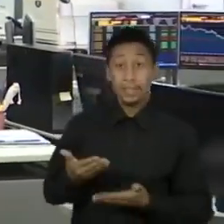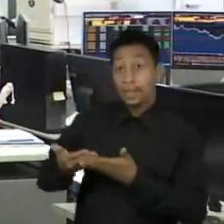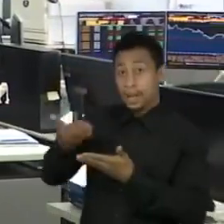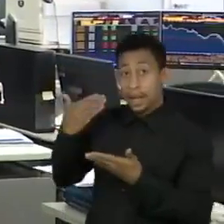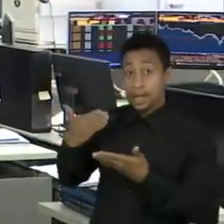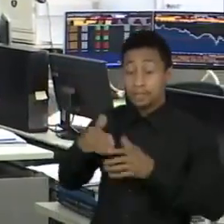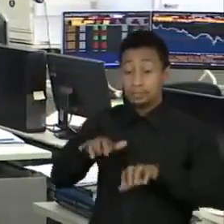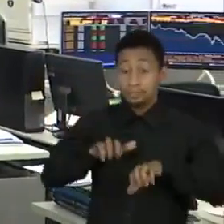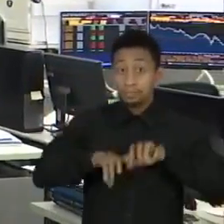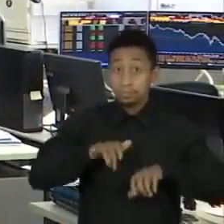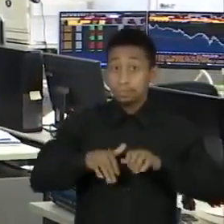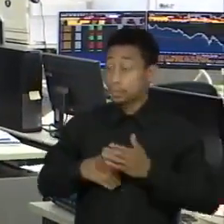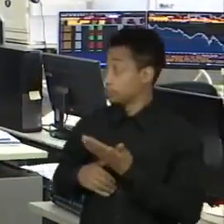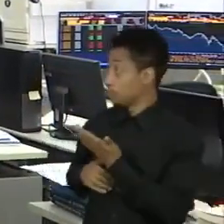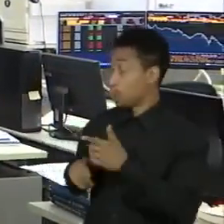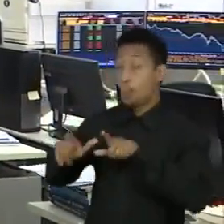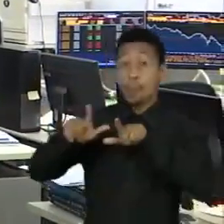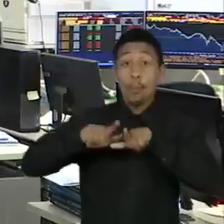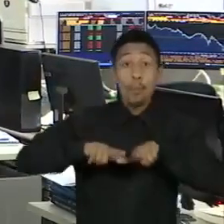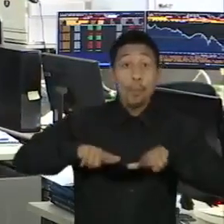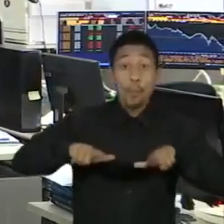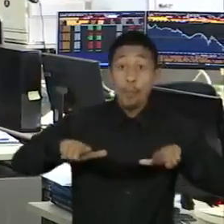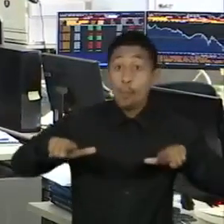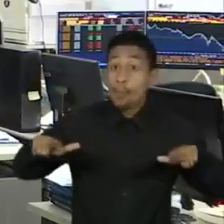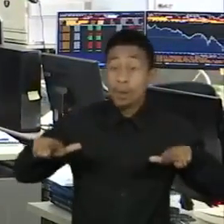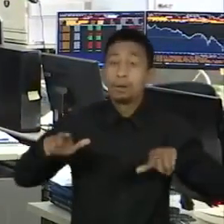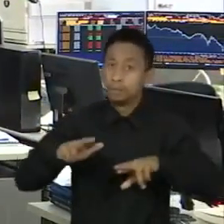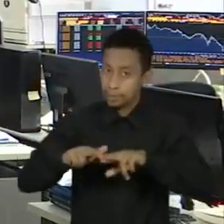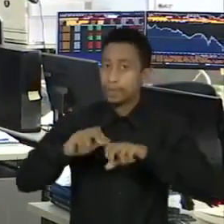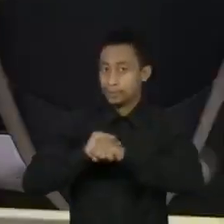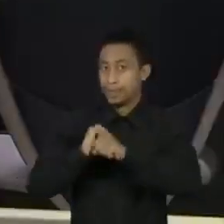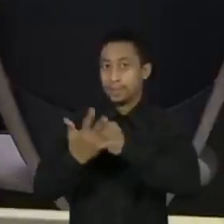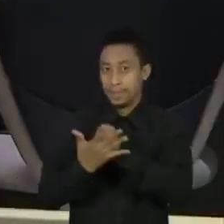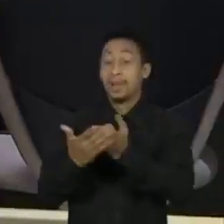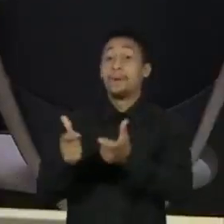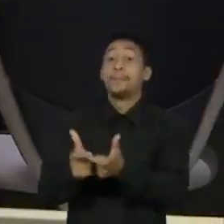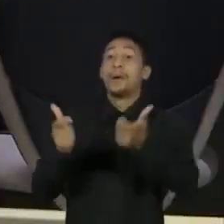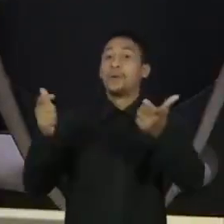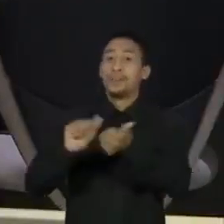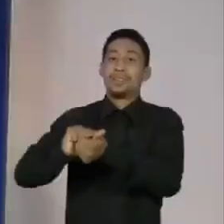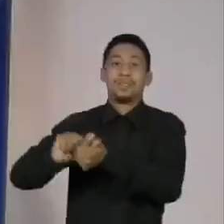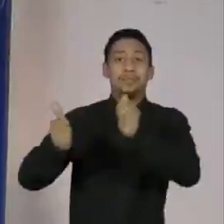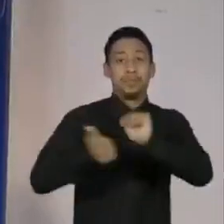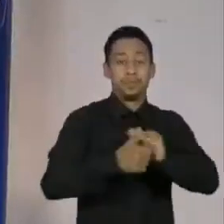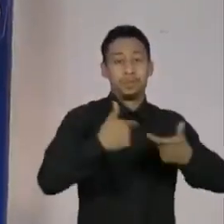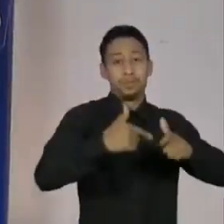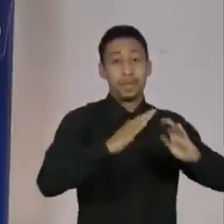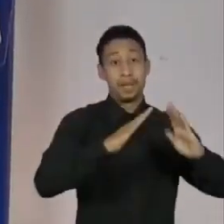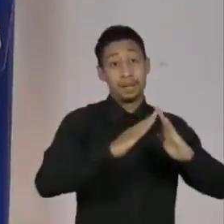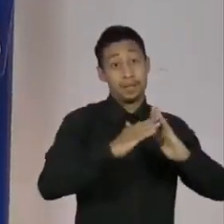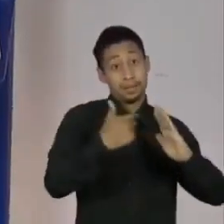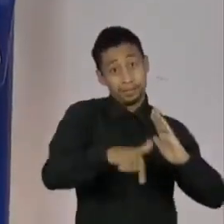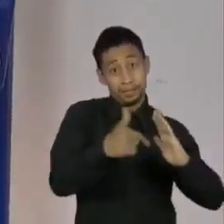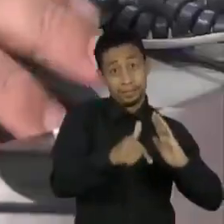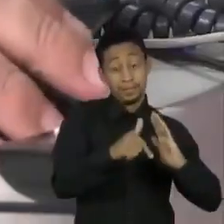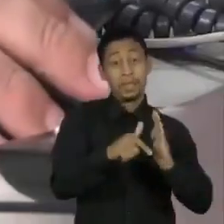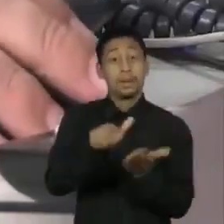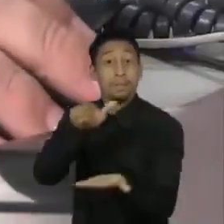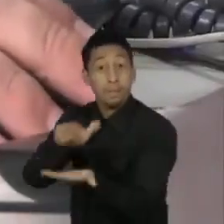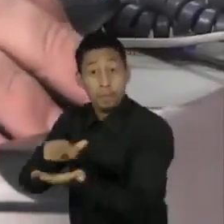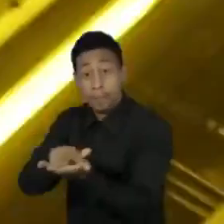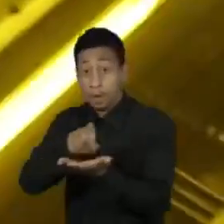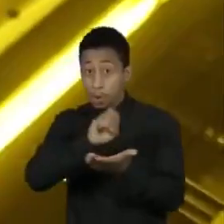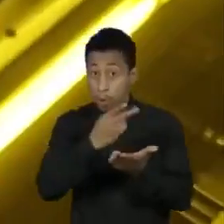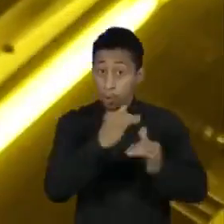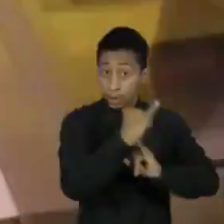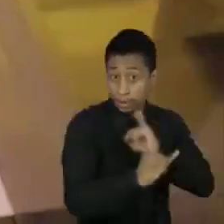a redação está desse jeito. Por causa da pandemia, os profissionais estão em home office, seja no papel ou no mundo